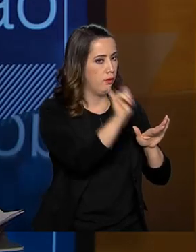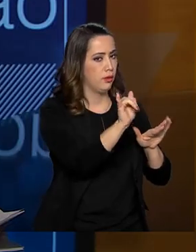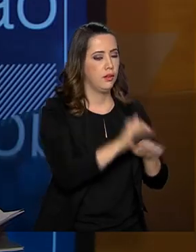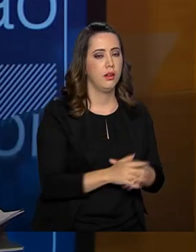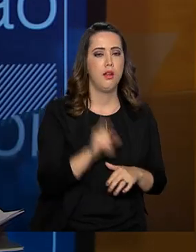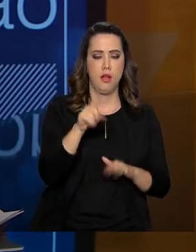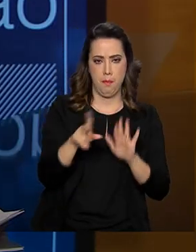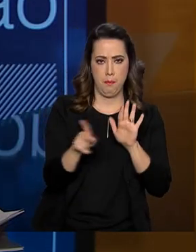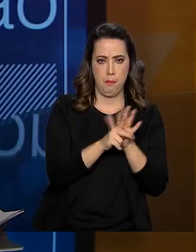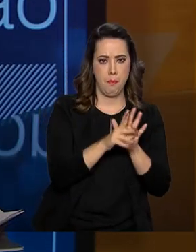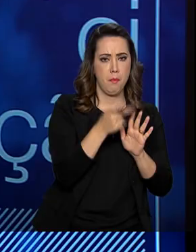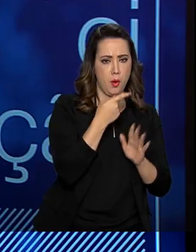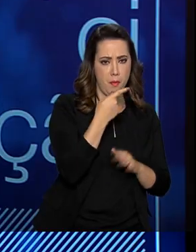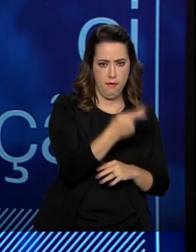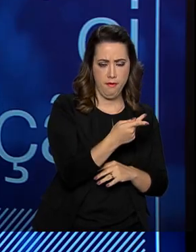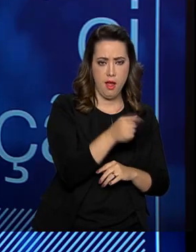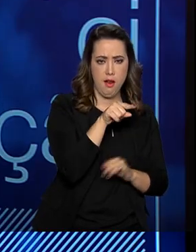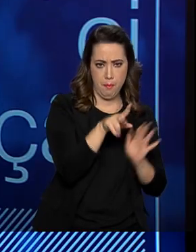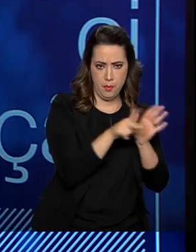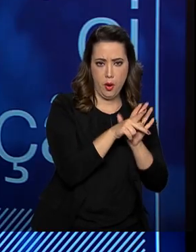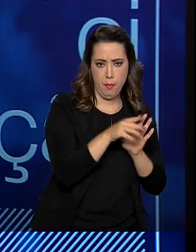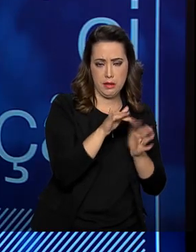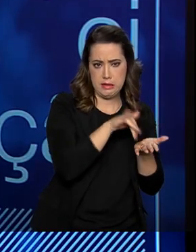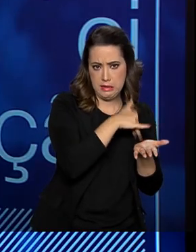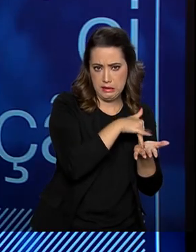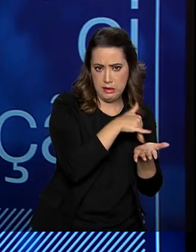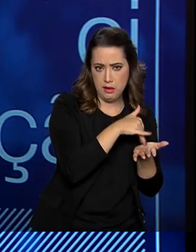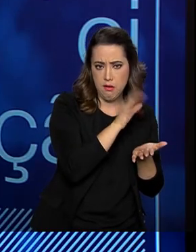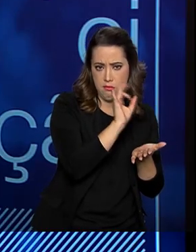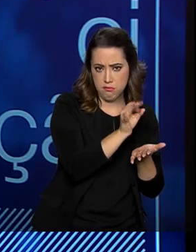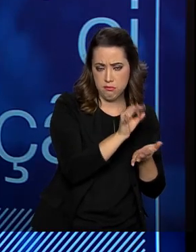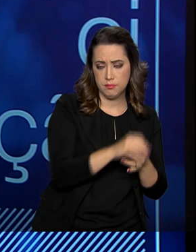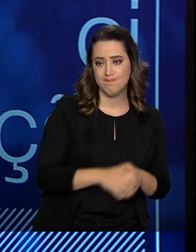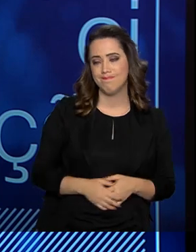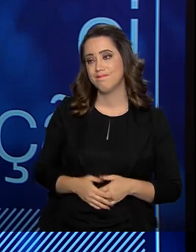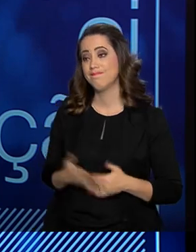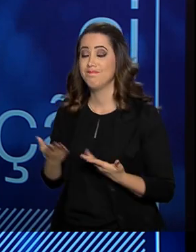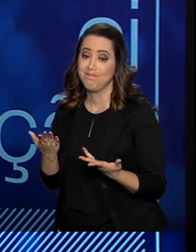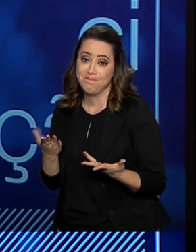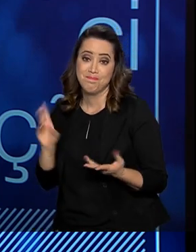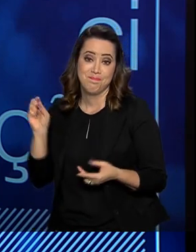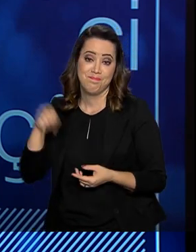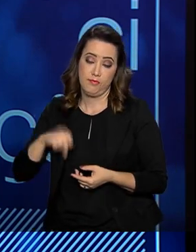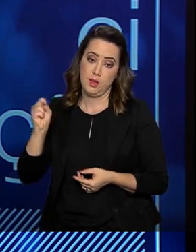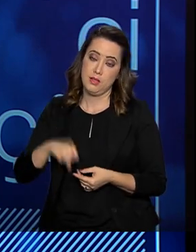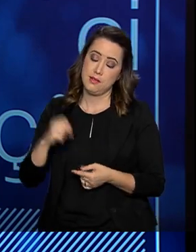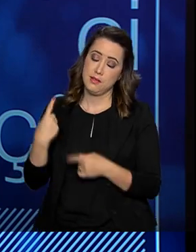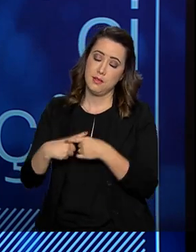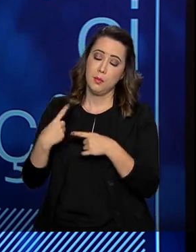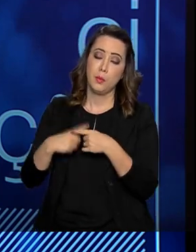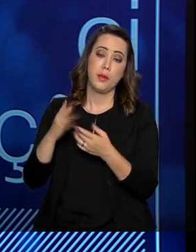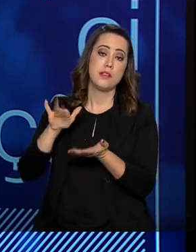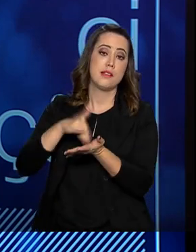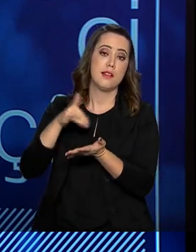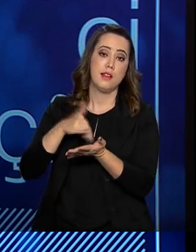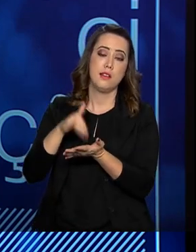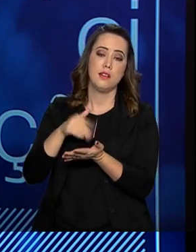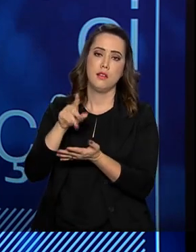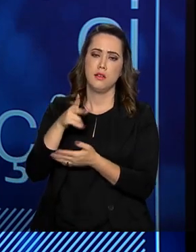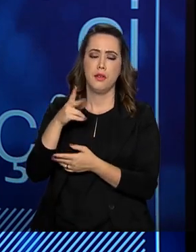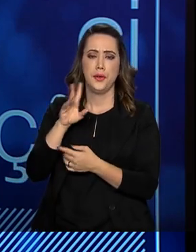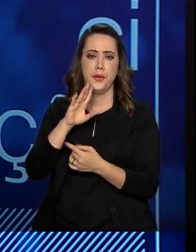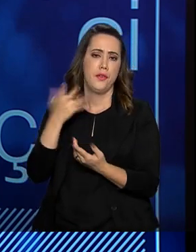da Secretaria? Principalmente, porque em saúde pública, como o próprio termo diz, é aquilo que é do bem comum,